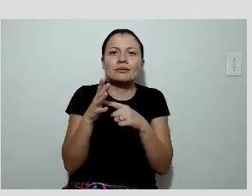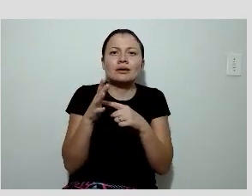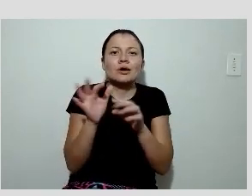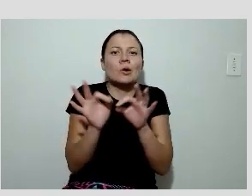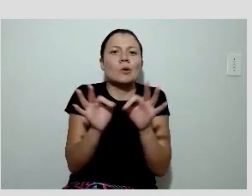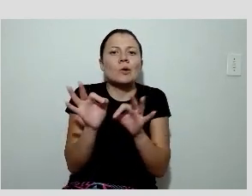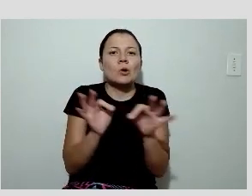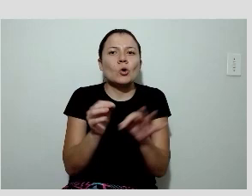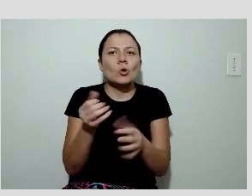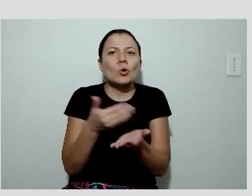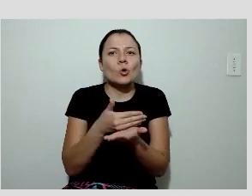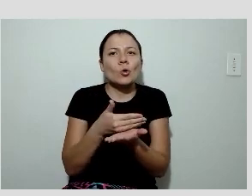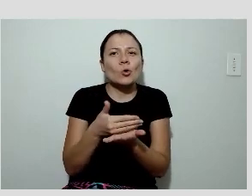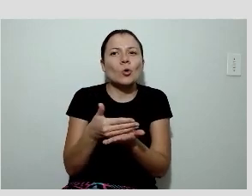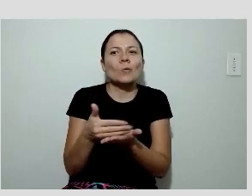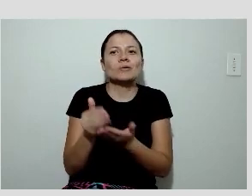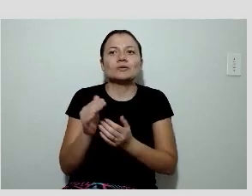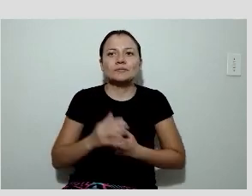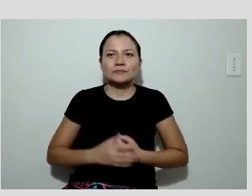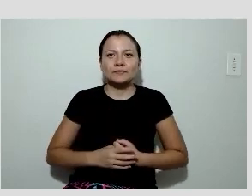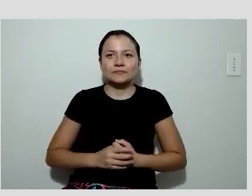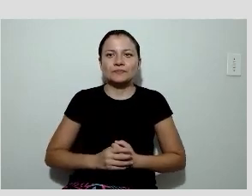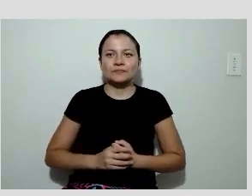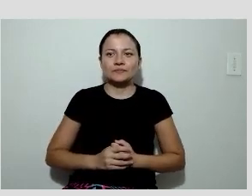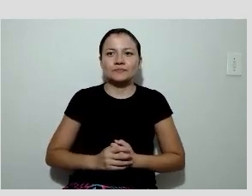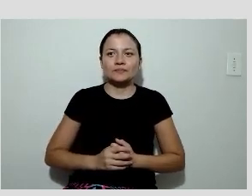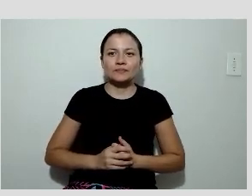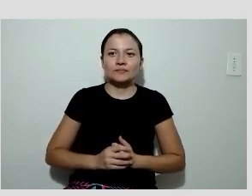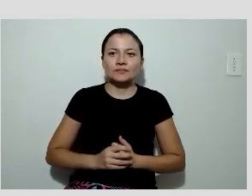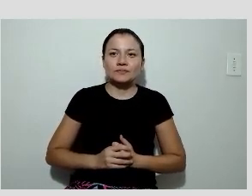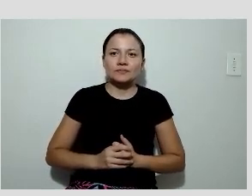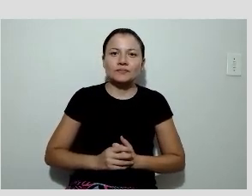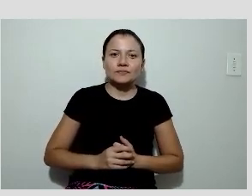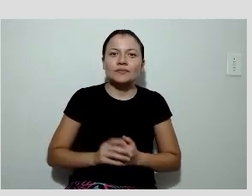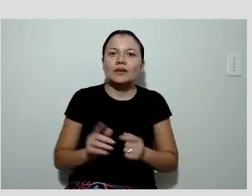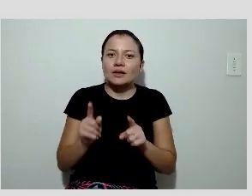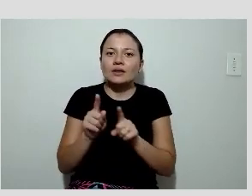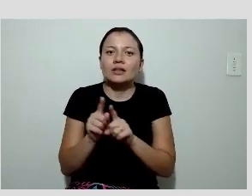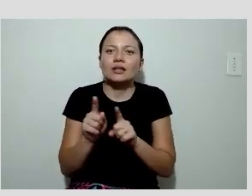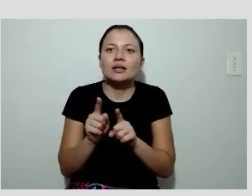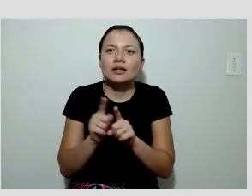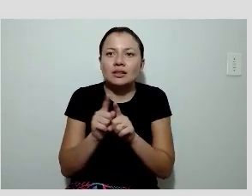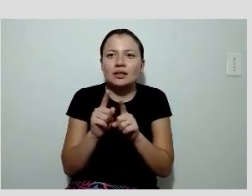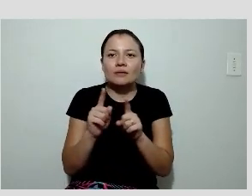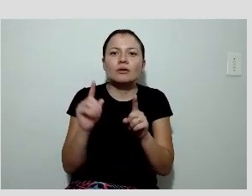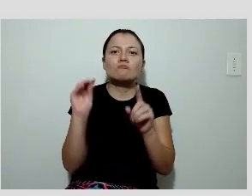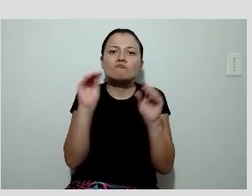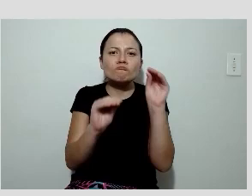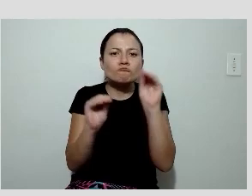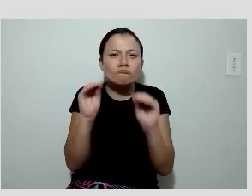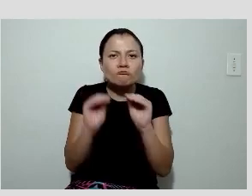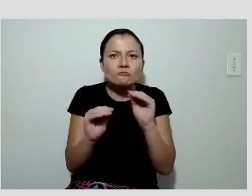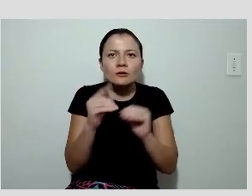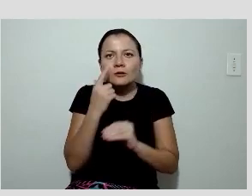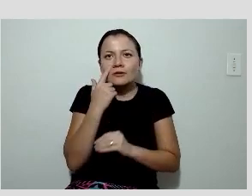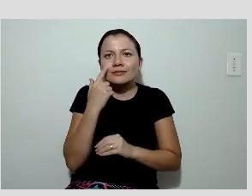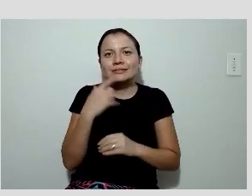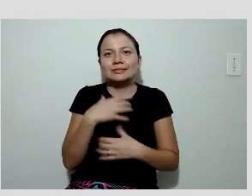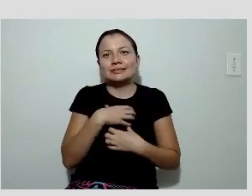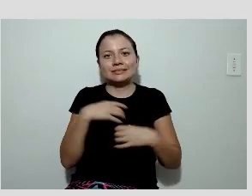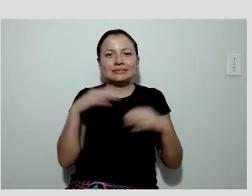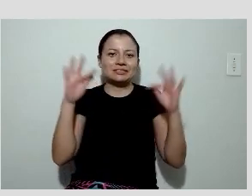com o nosso application, o aparelho sendo montado para uma semana de muita felicidade no setor.